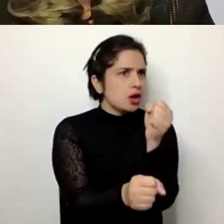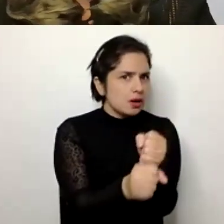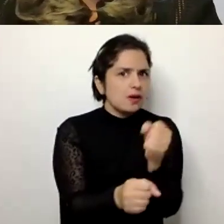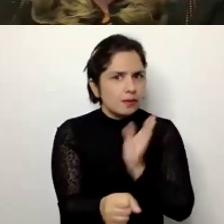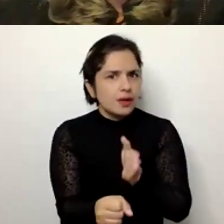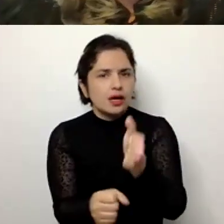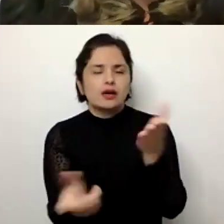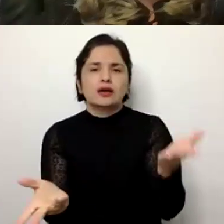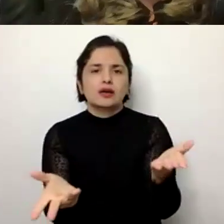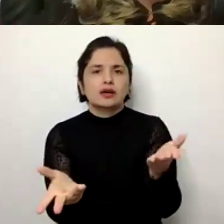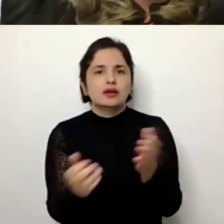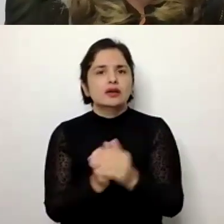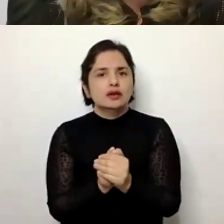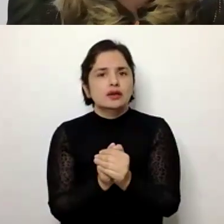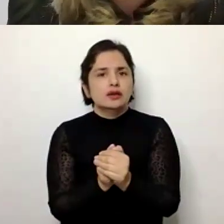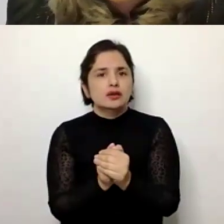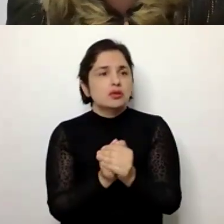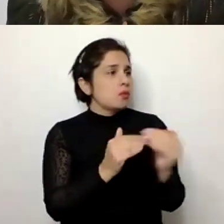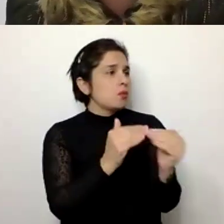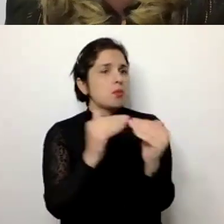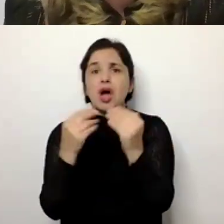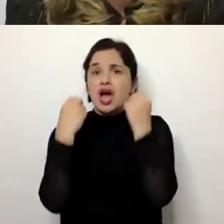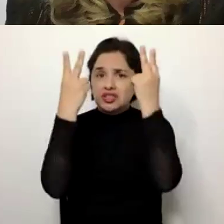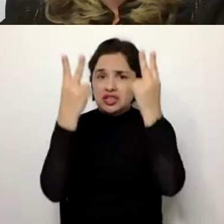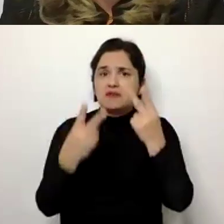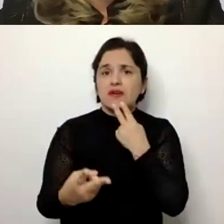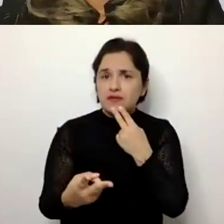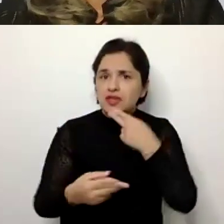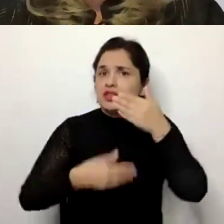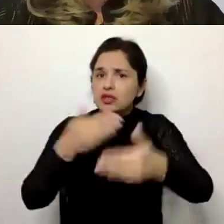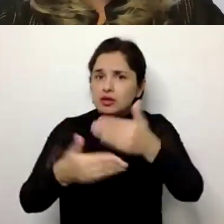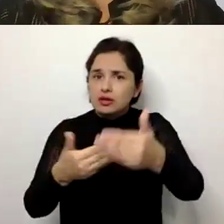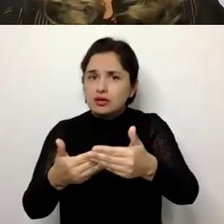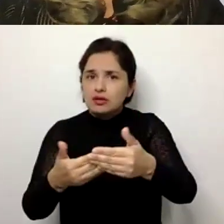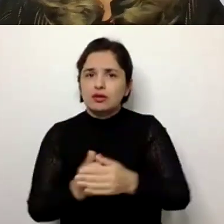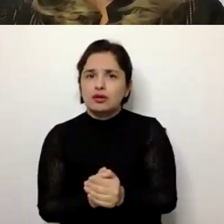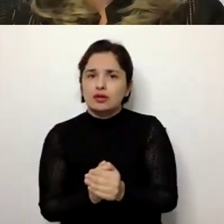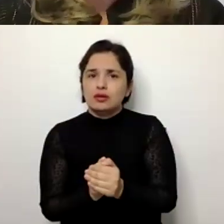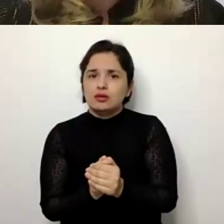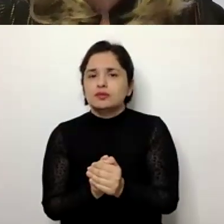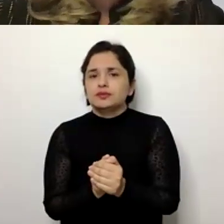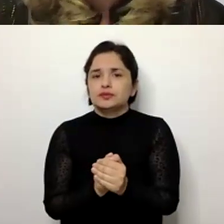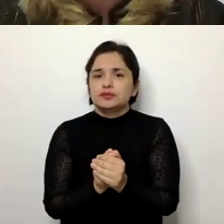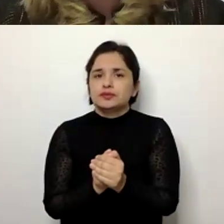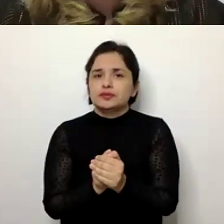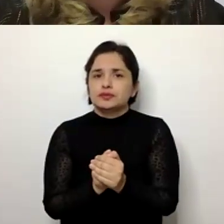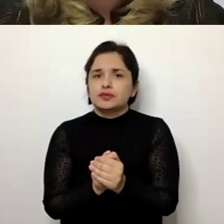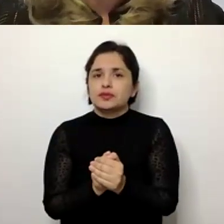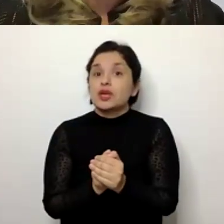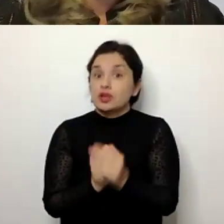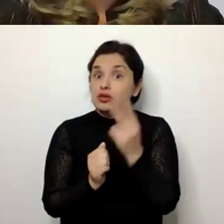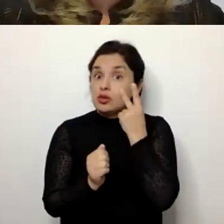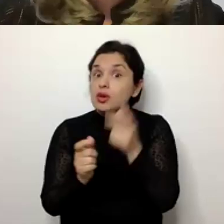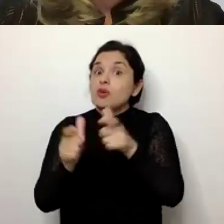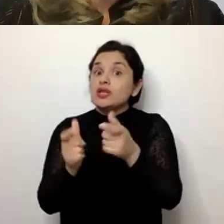está ainda com uma vida muito ativa, né, e o que vem trazendo essas possibilidades, de